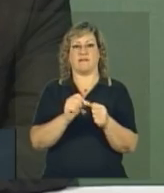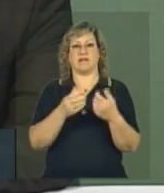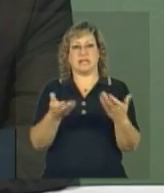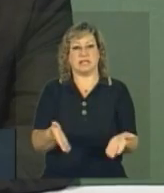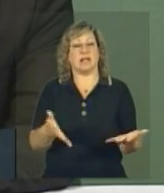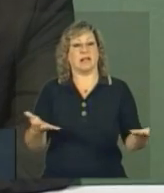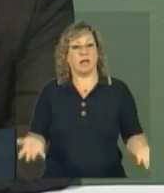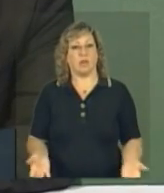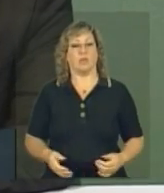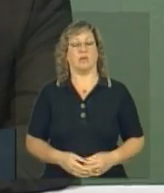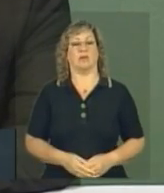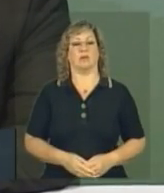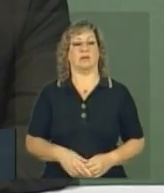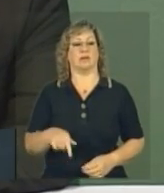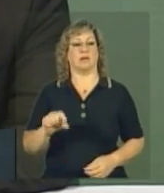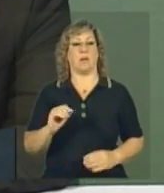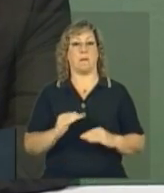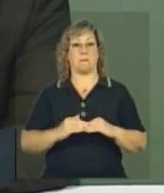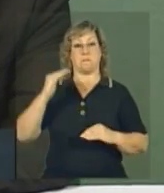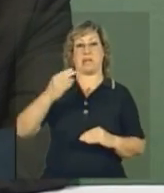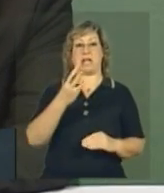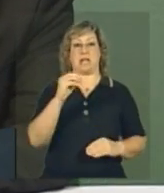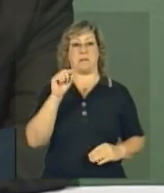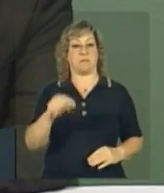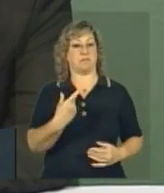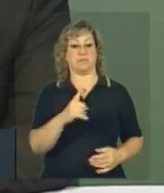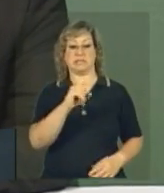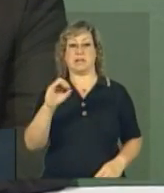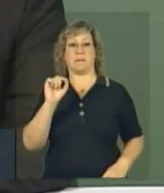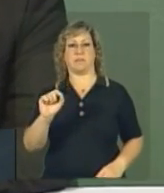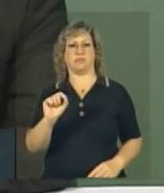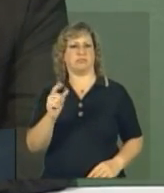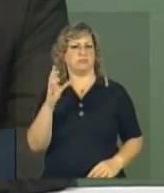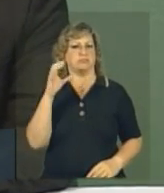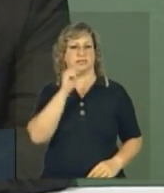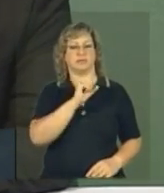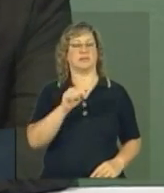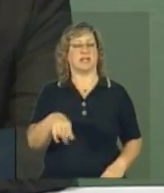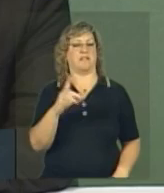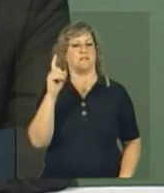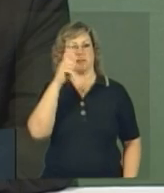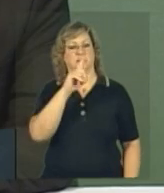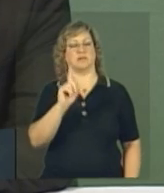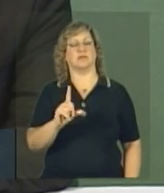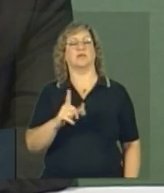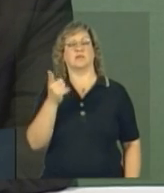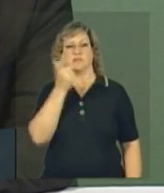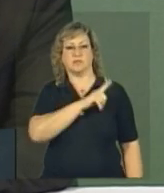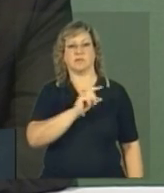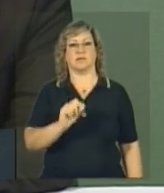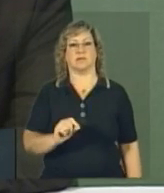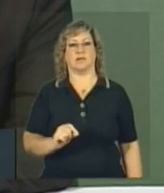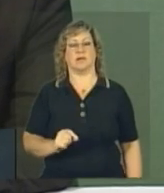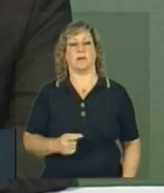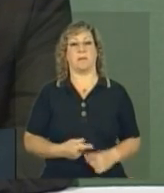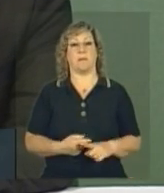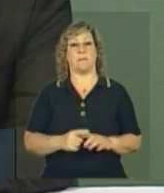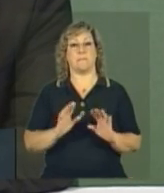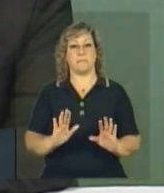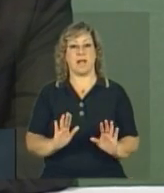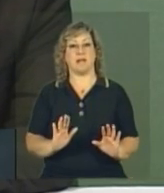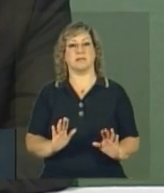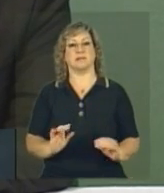Portanto, passar de 30 mil para 100 mil não vai ser também um desespero. Mas,